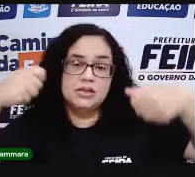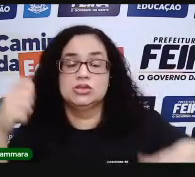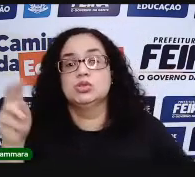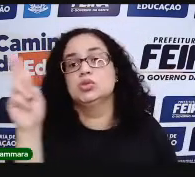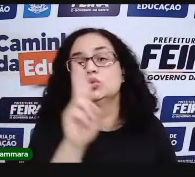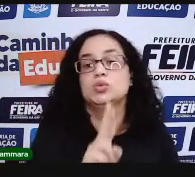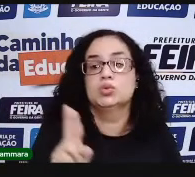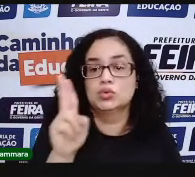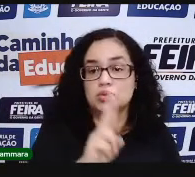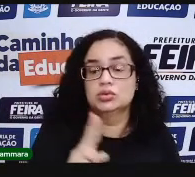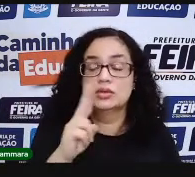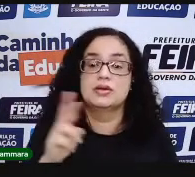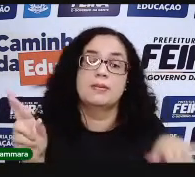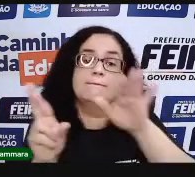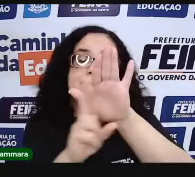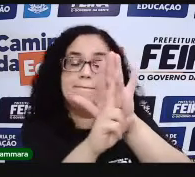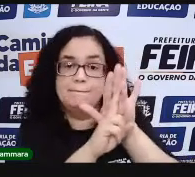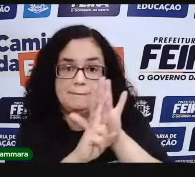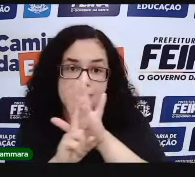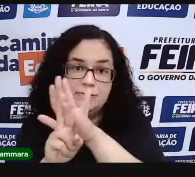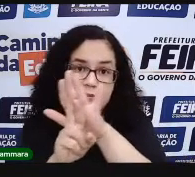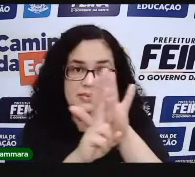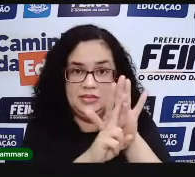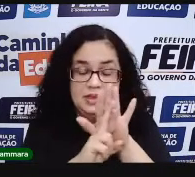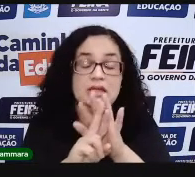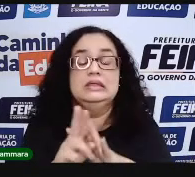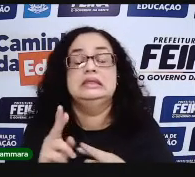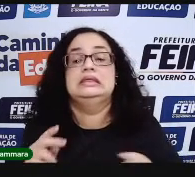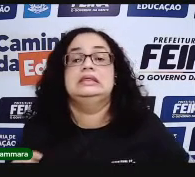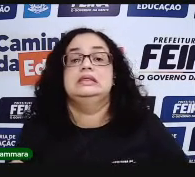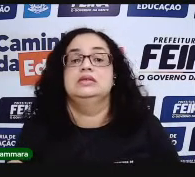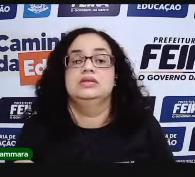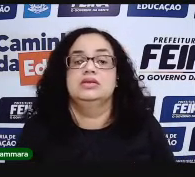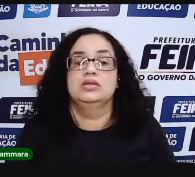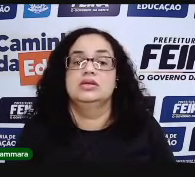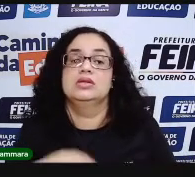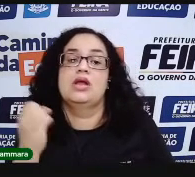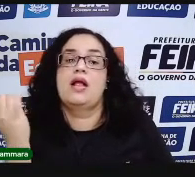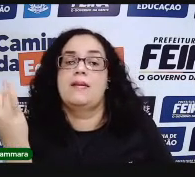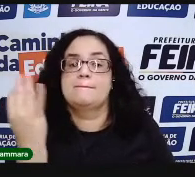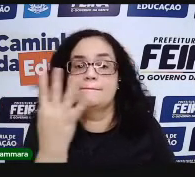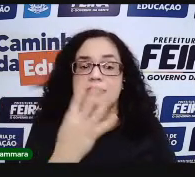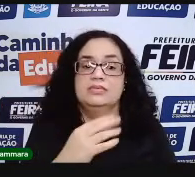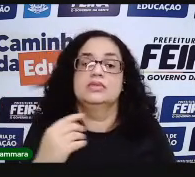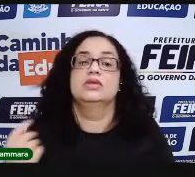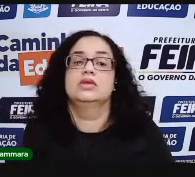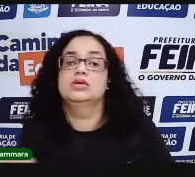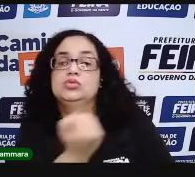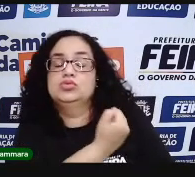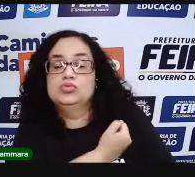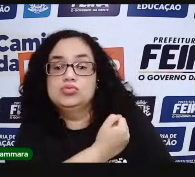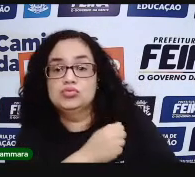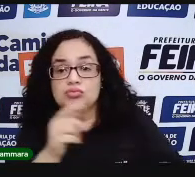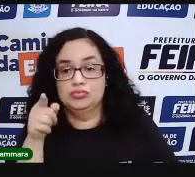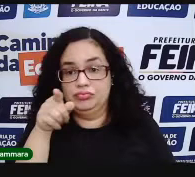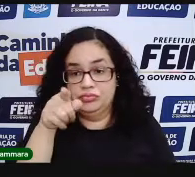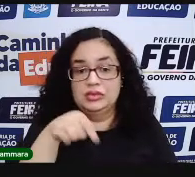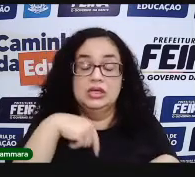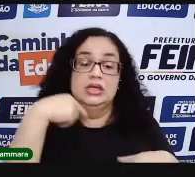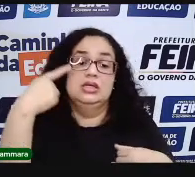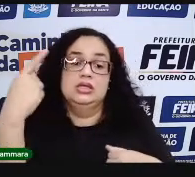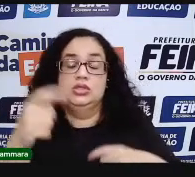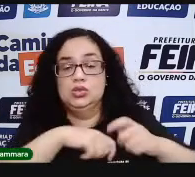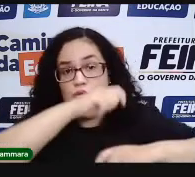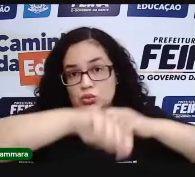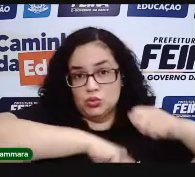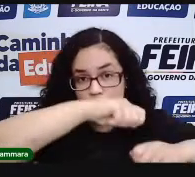precisou utilizar outras formas de representar. Porque essa não estava mais dando conta. Então, foram representadas através de expressões.